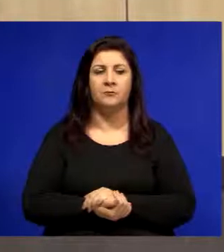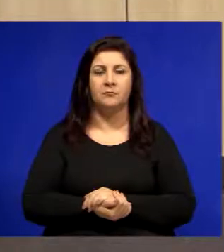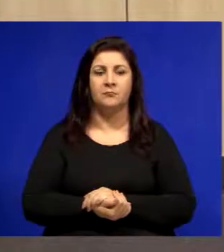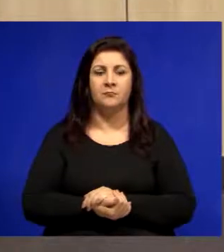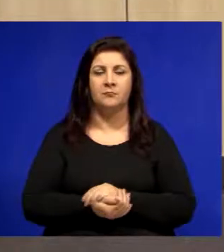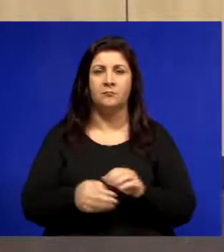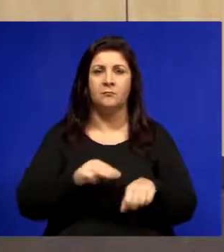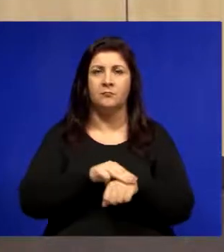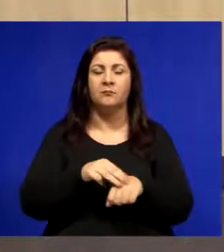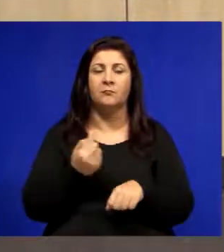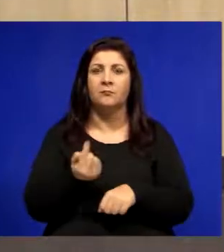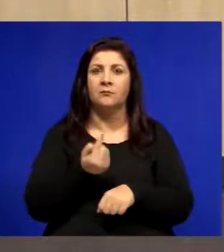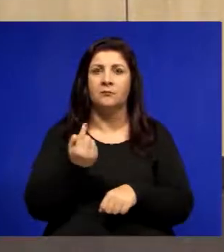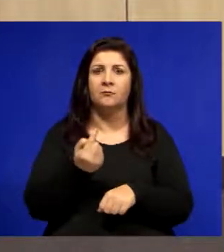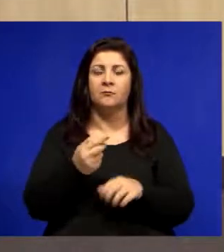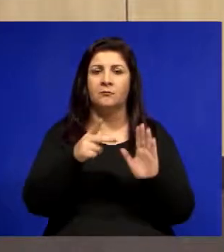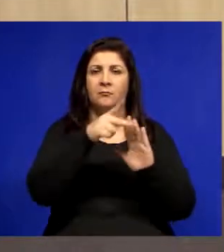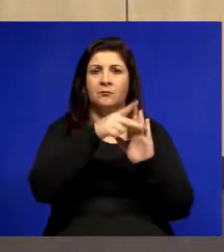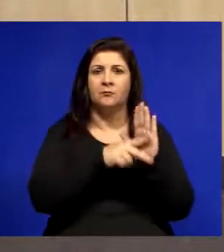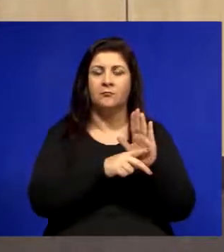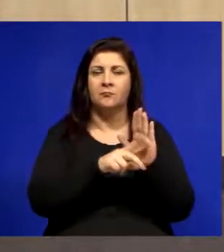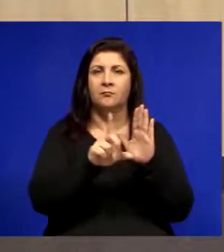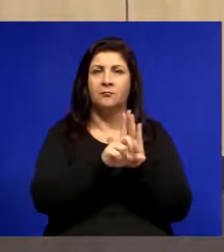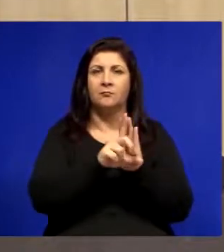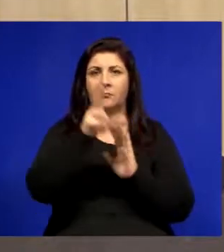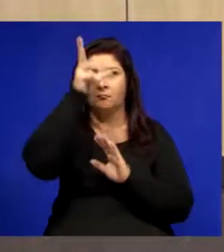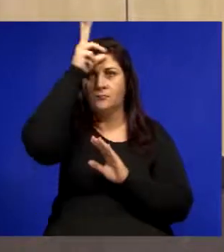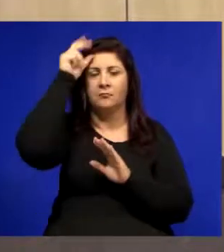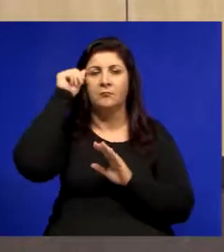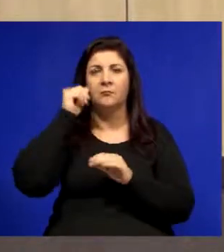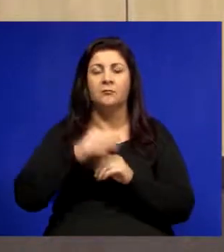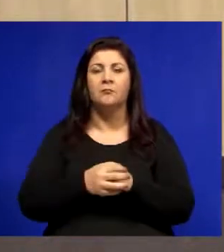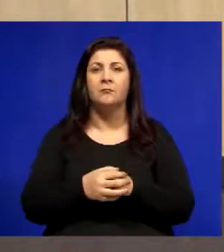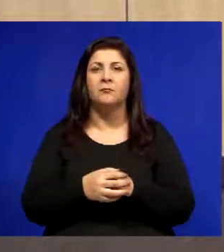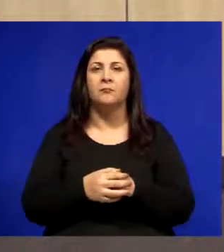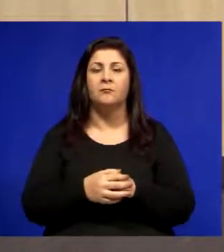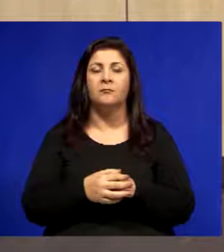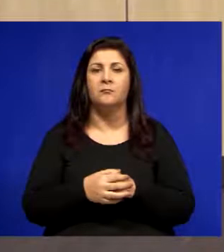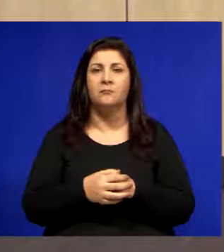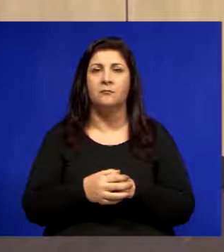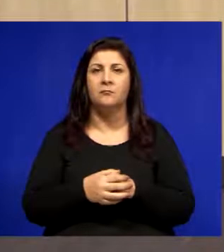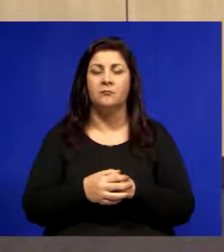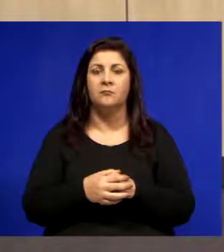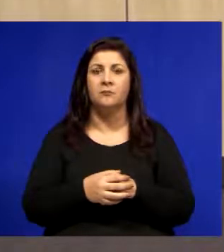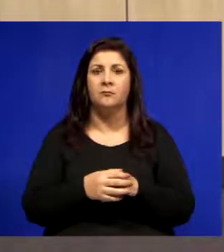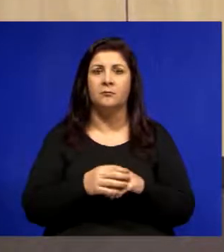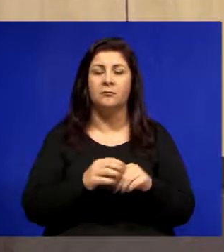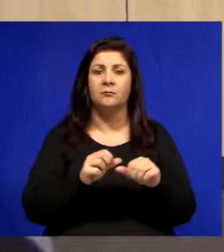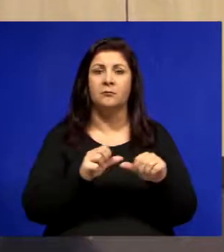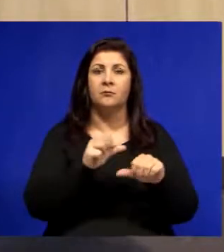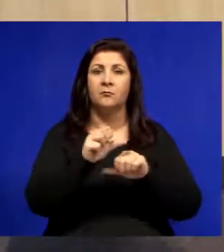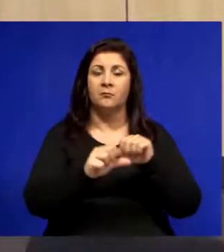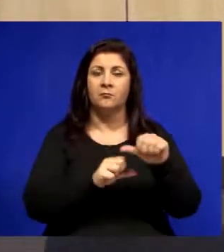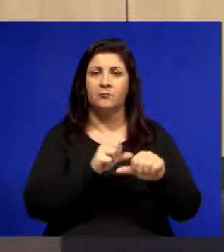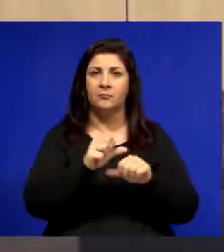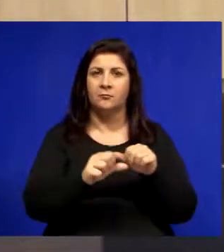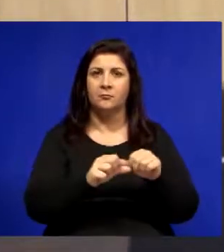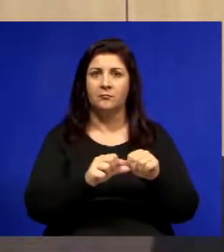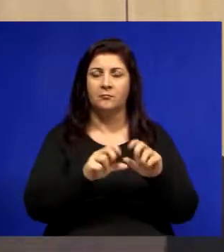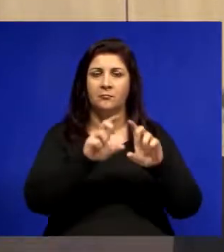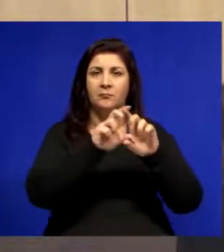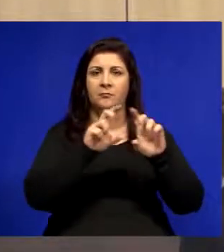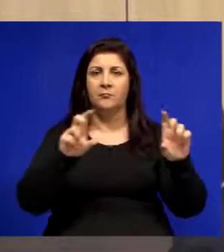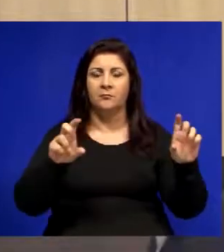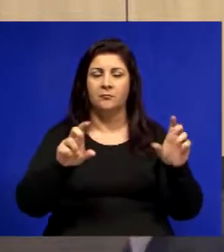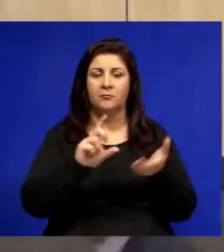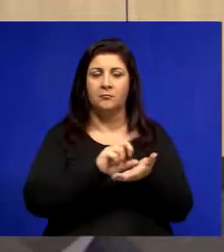Discussão única do Projeto de Lei do Executivo nº 15 de 2018 retifica o memorial descritivo do